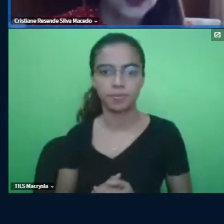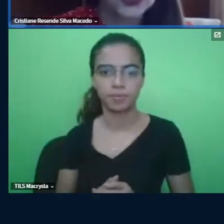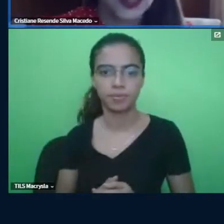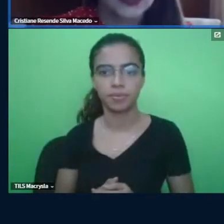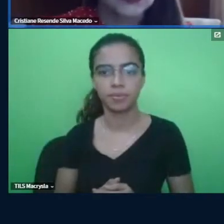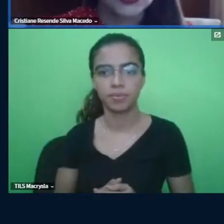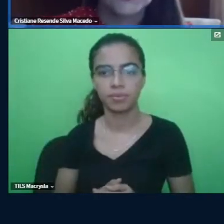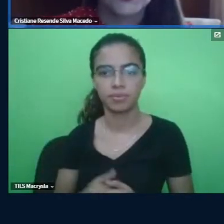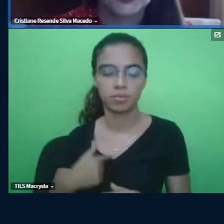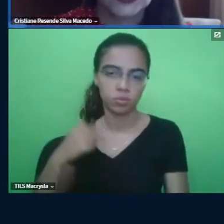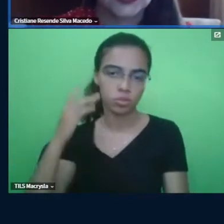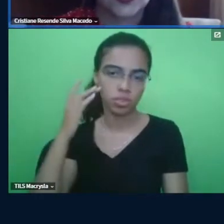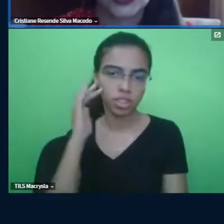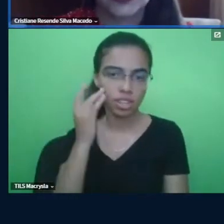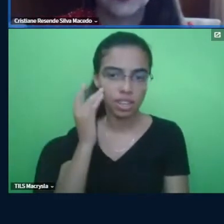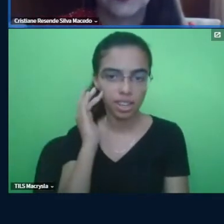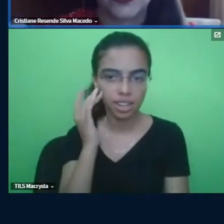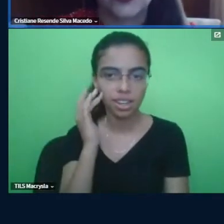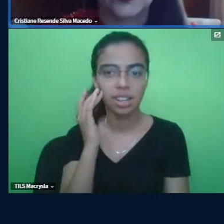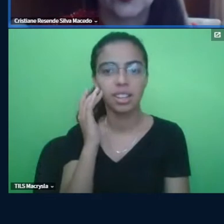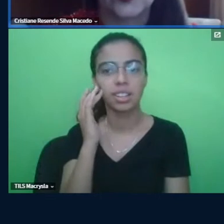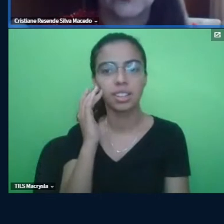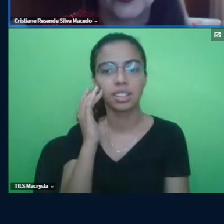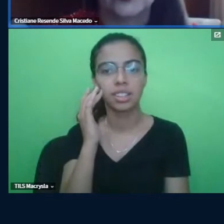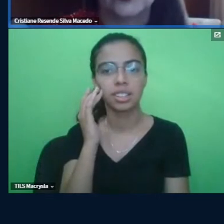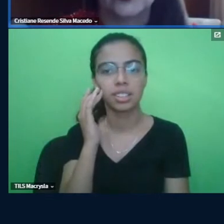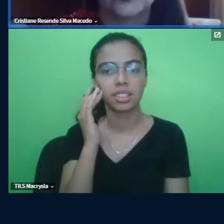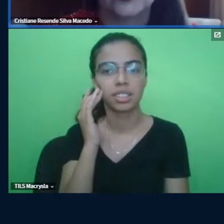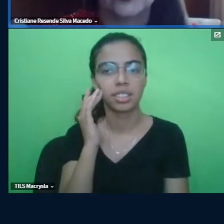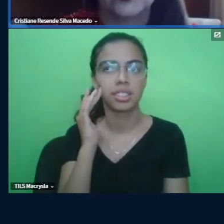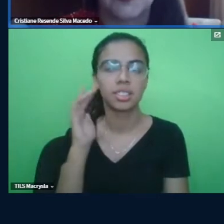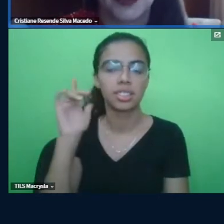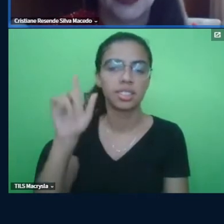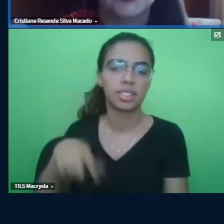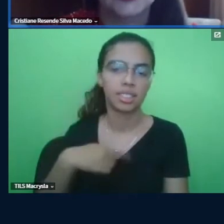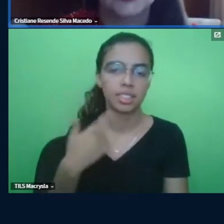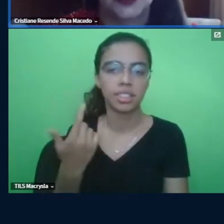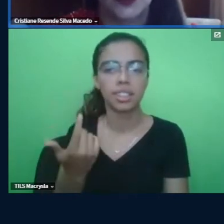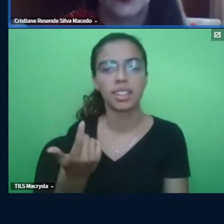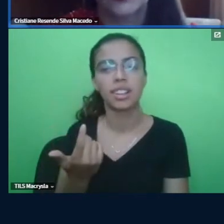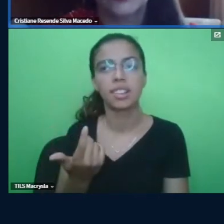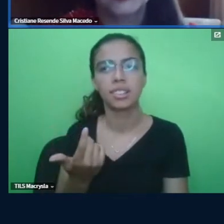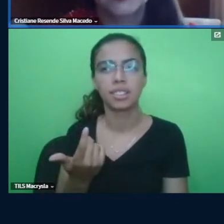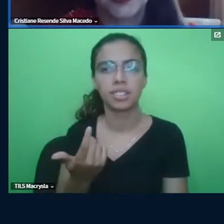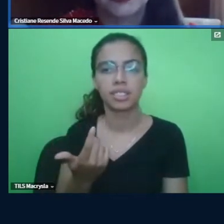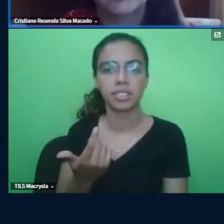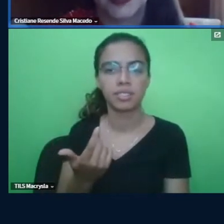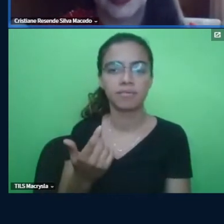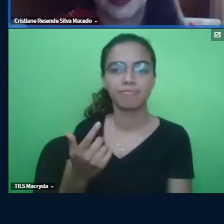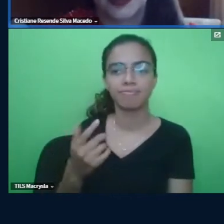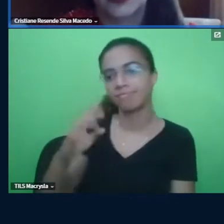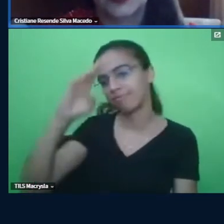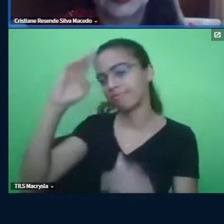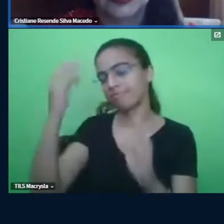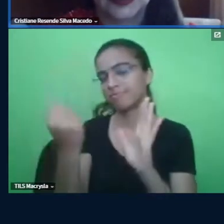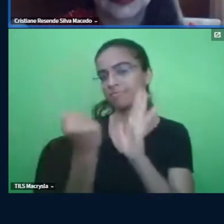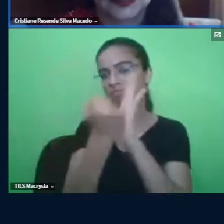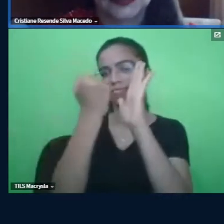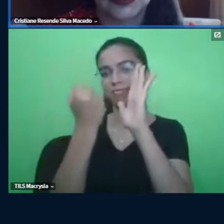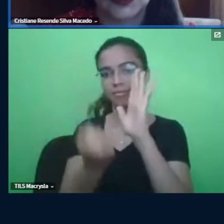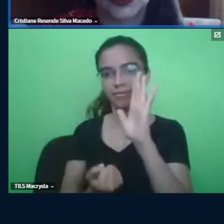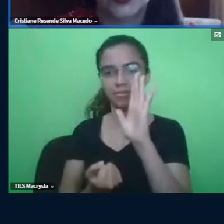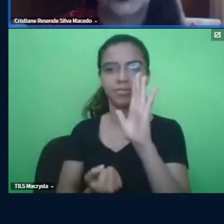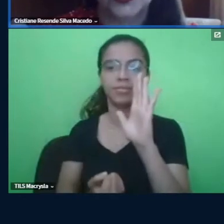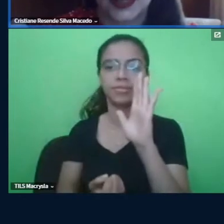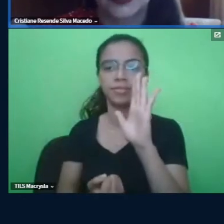Eu acho que essa disfunção executiva foi um traço, assim, que mais, um dos que mais marcaram, assim,